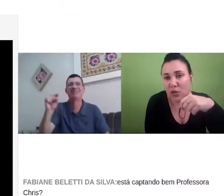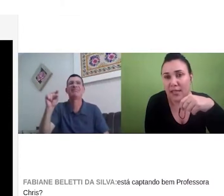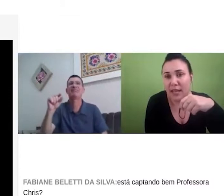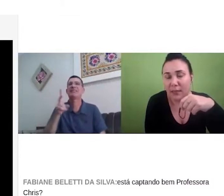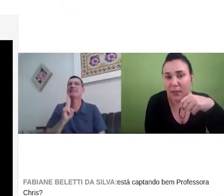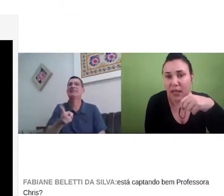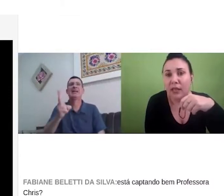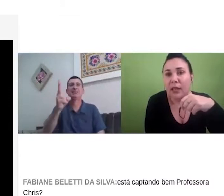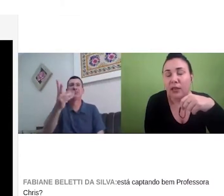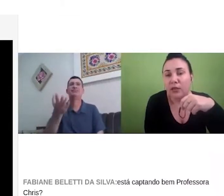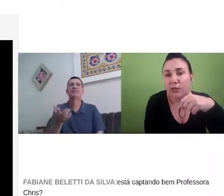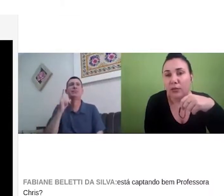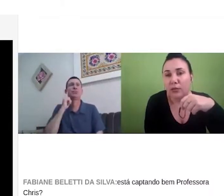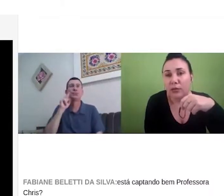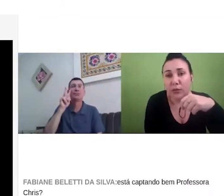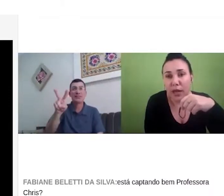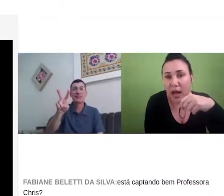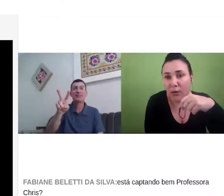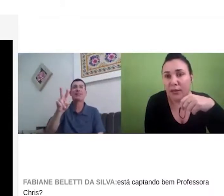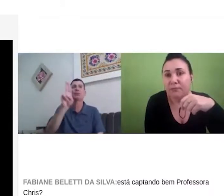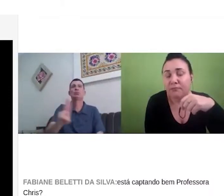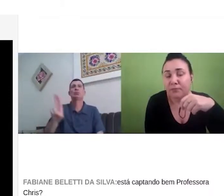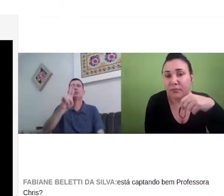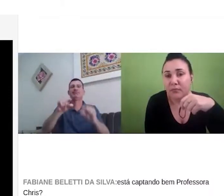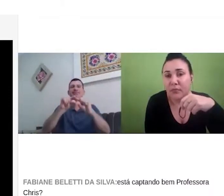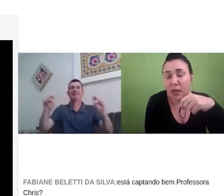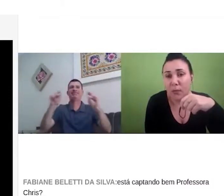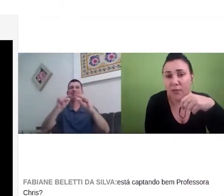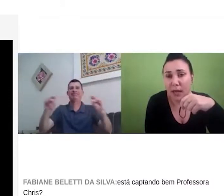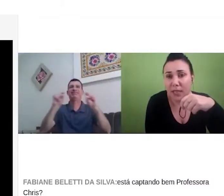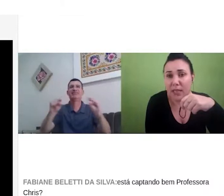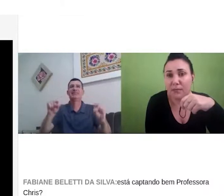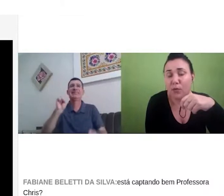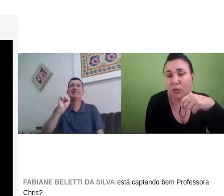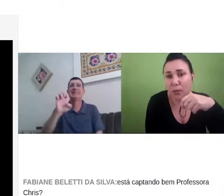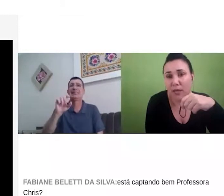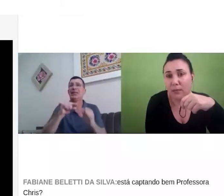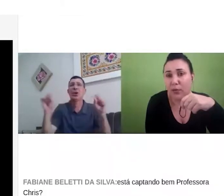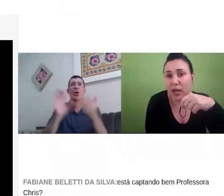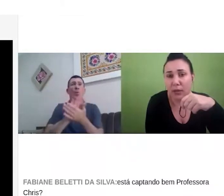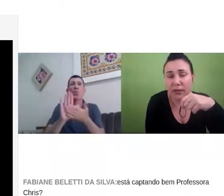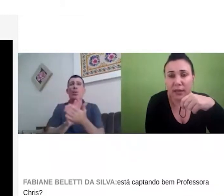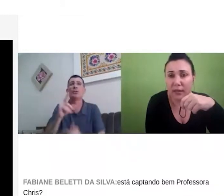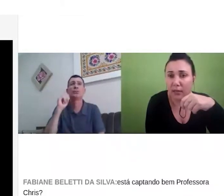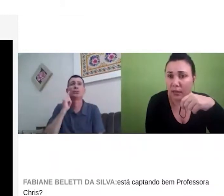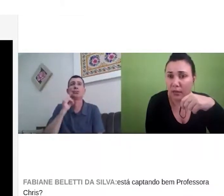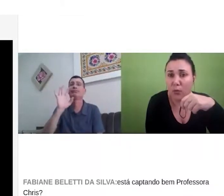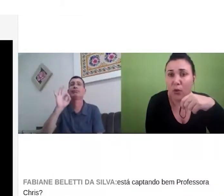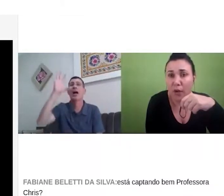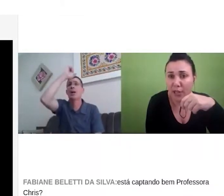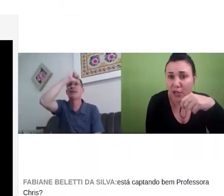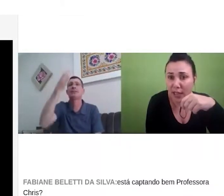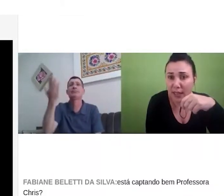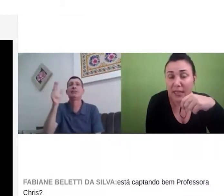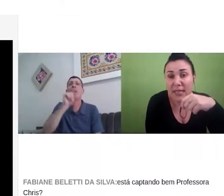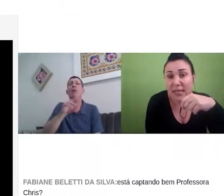pode-se utilizar também do, do e-aula, em algumas ferramentas, por exemplo, no e-aula tem como